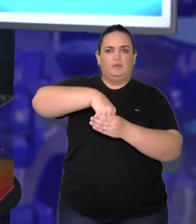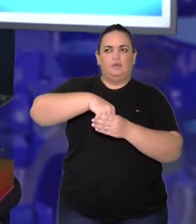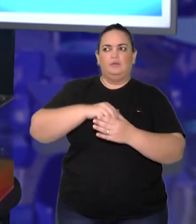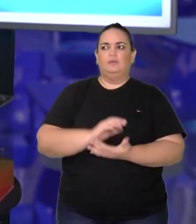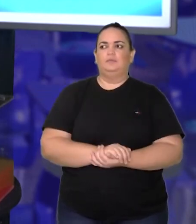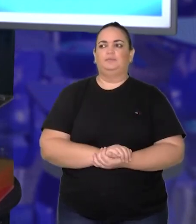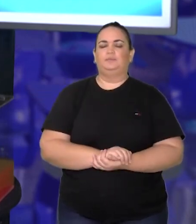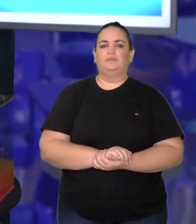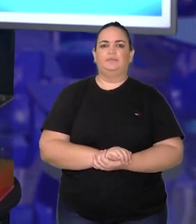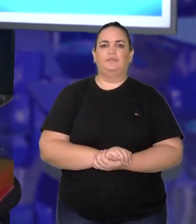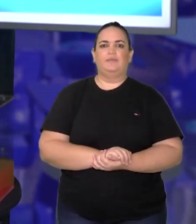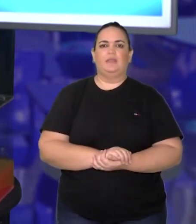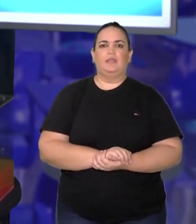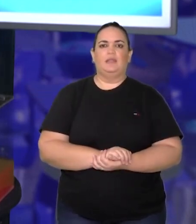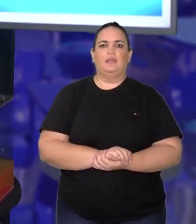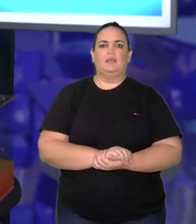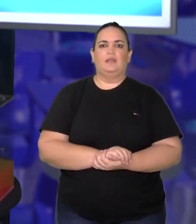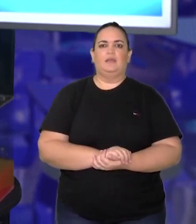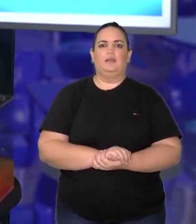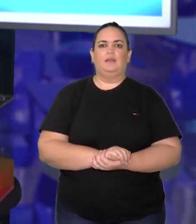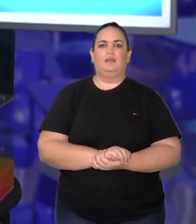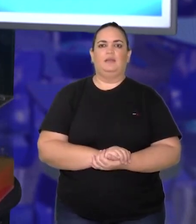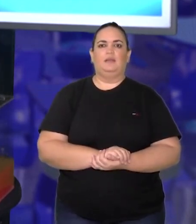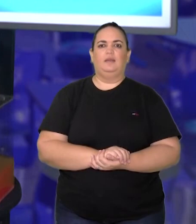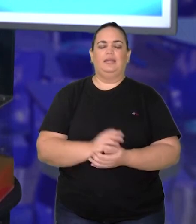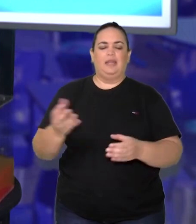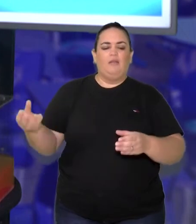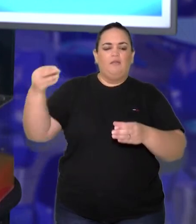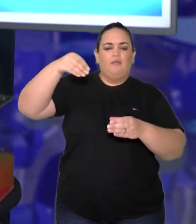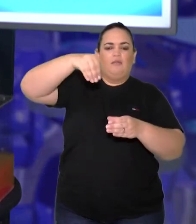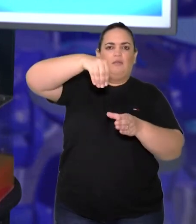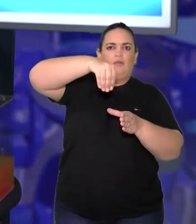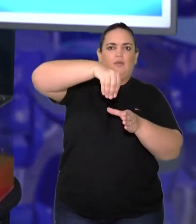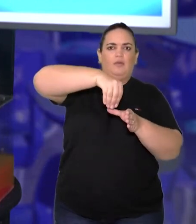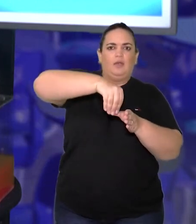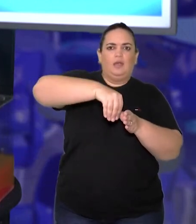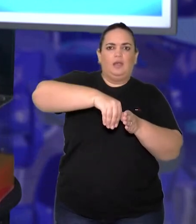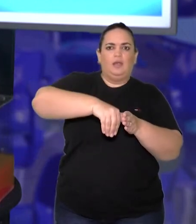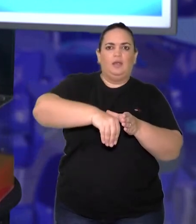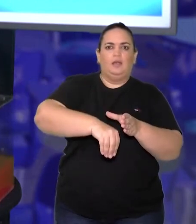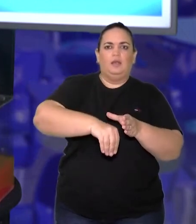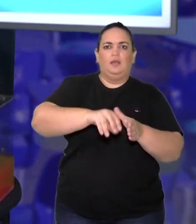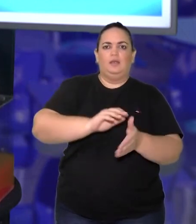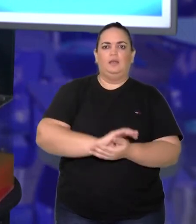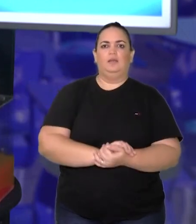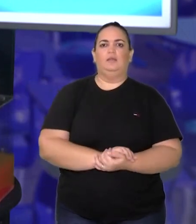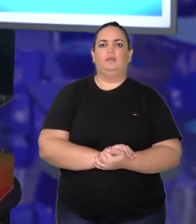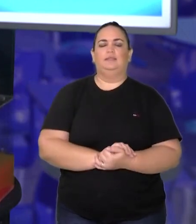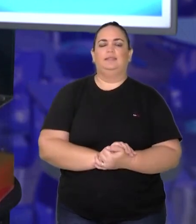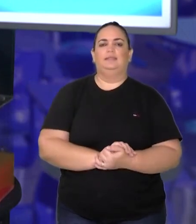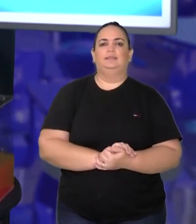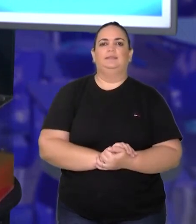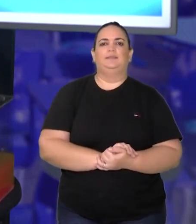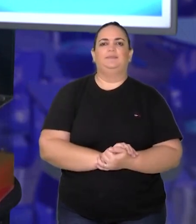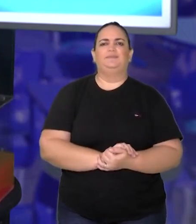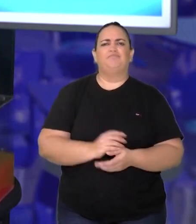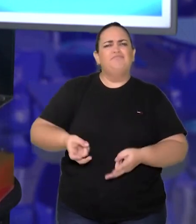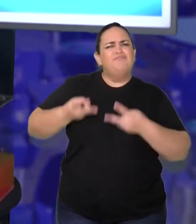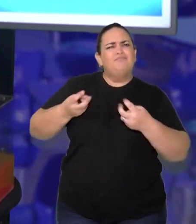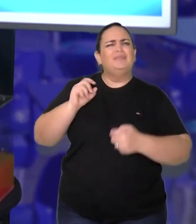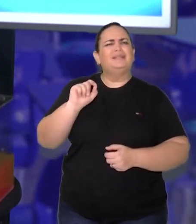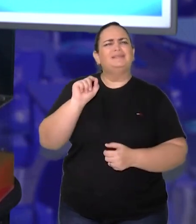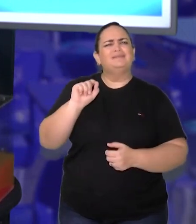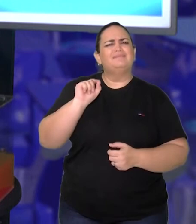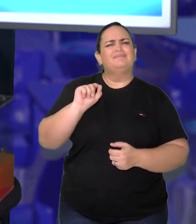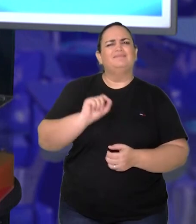Então quando eu vou fazer a imersão do objeto aqui, perceba que